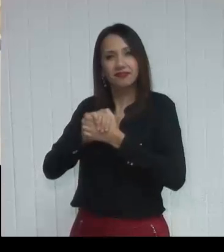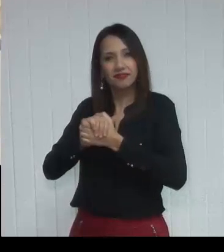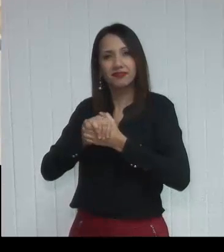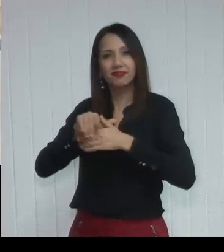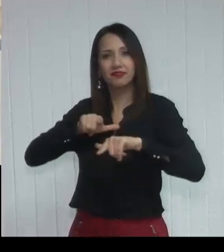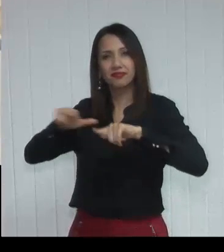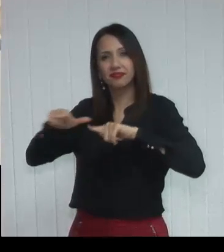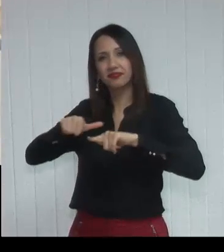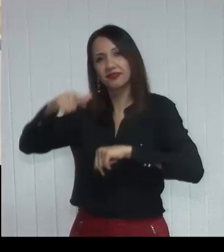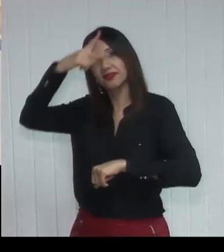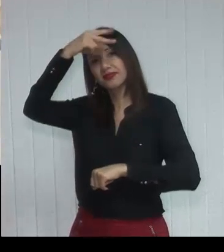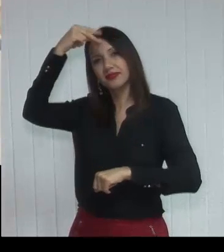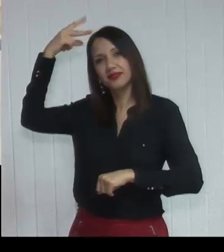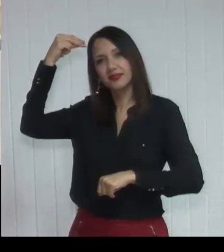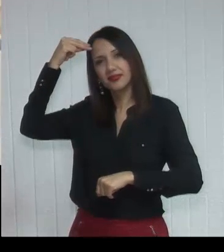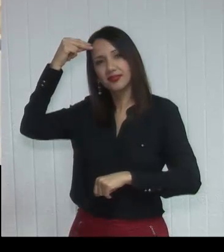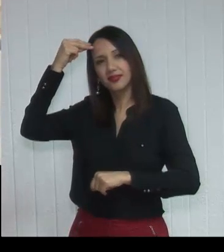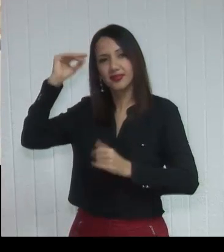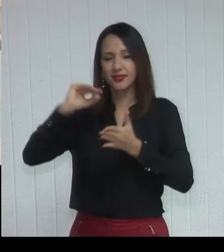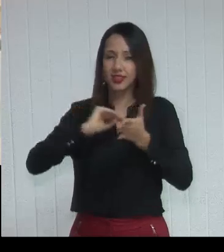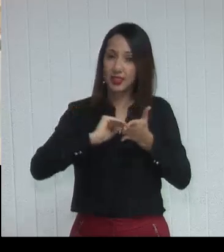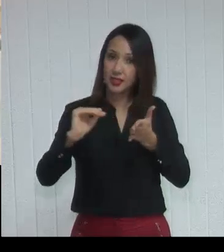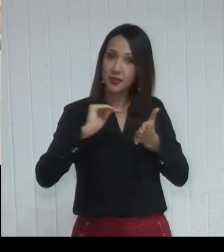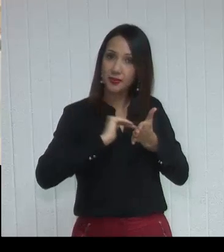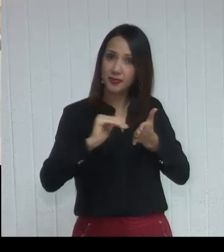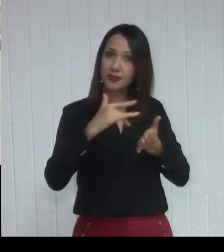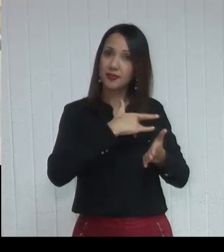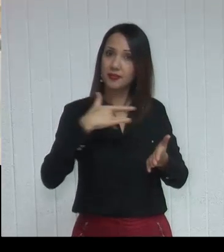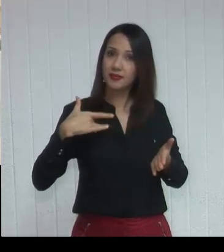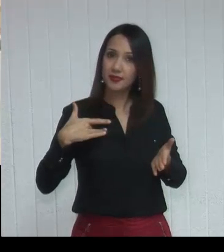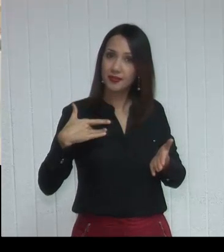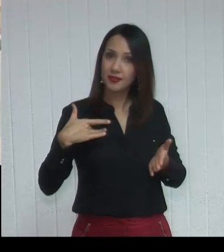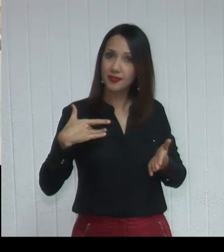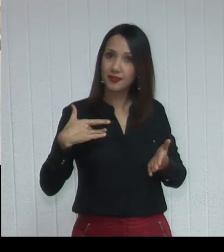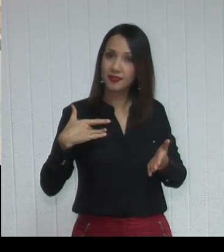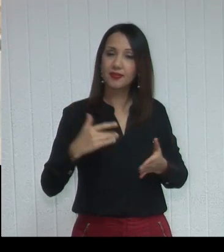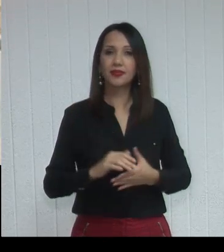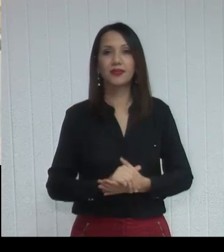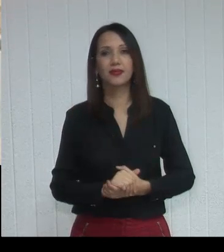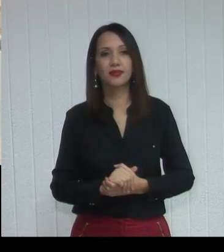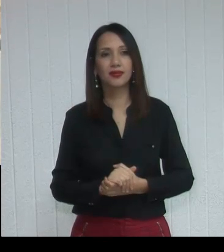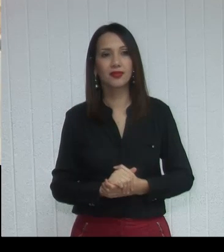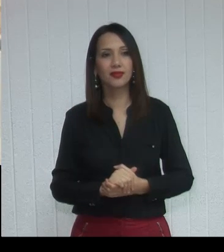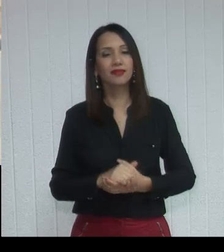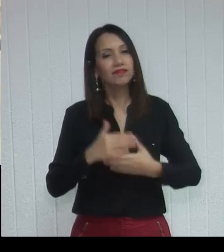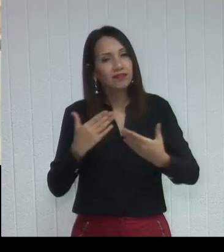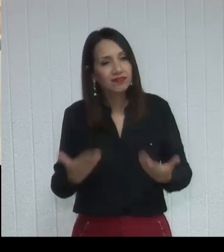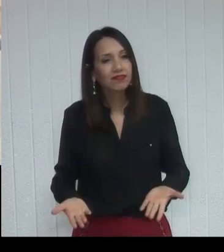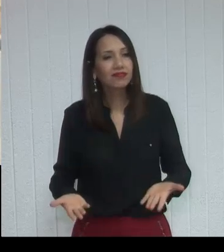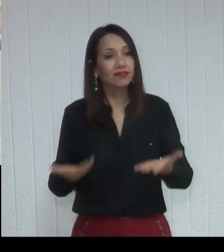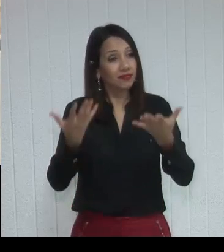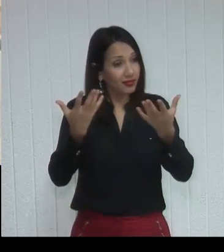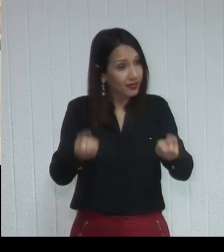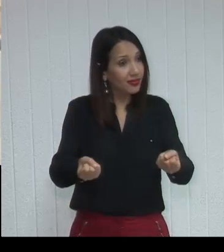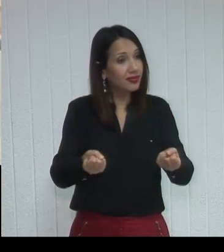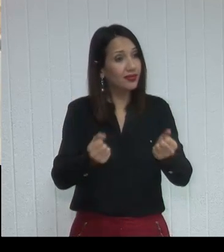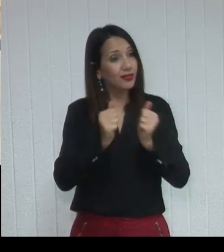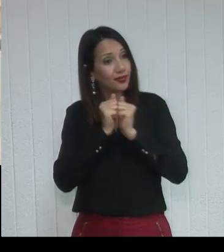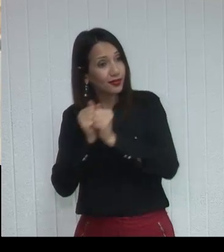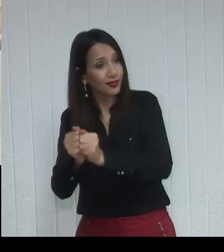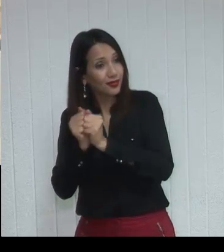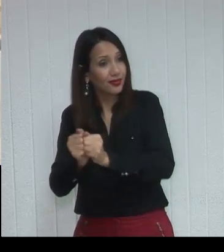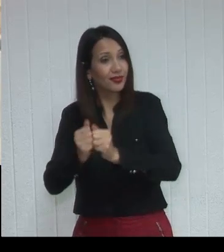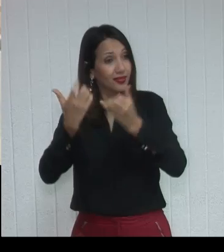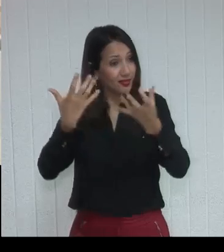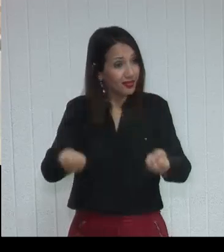trabalho da Prefeitura através da Secretaria de Saúde. E, realmente, vamos acompanhar, vamos estar juntos